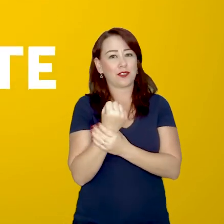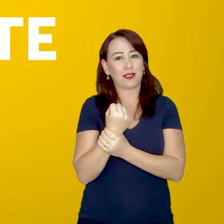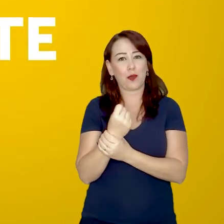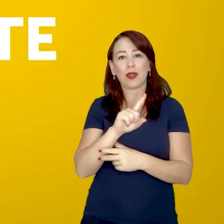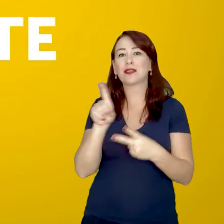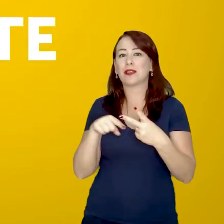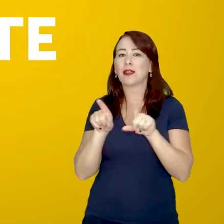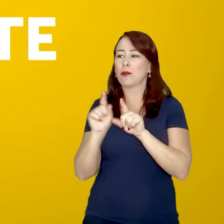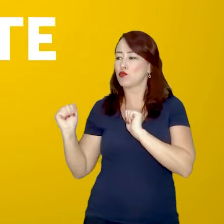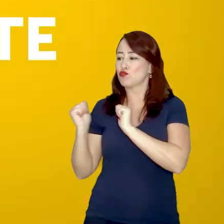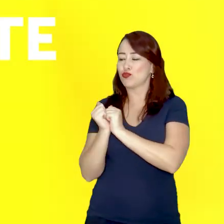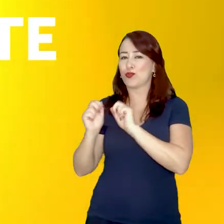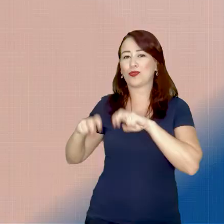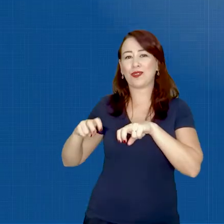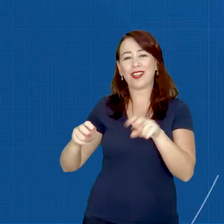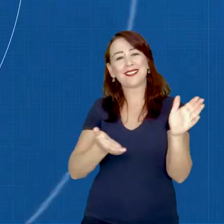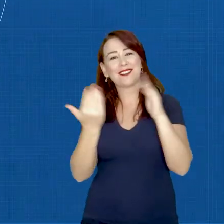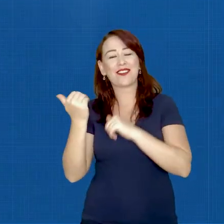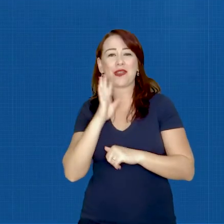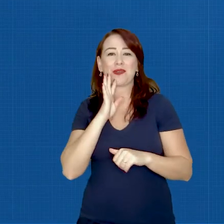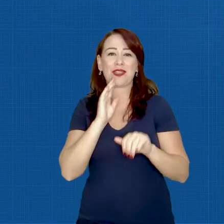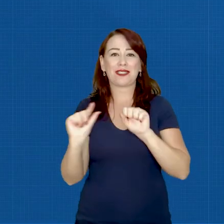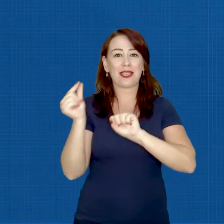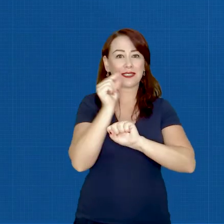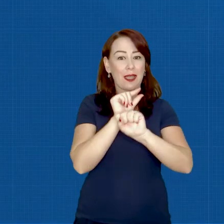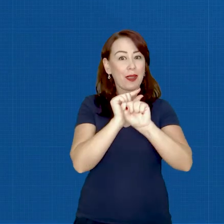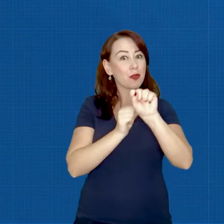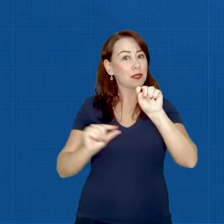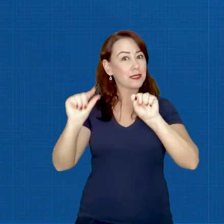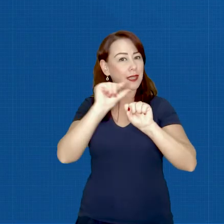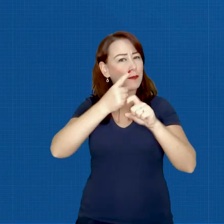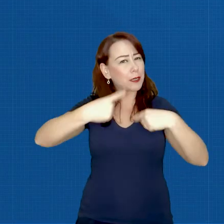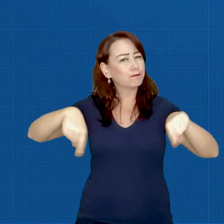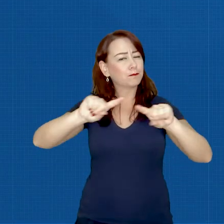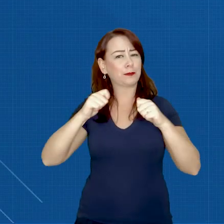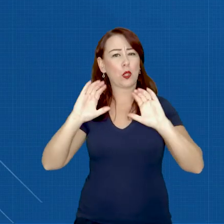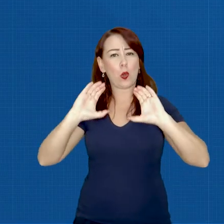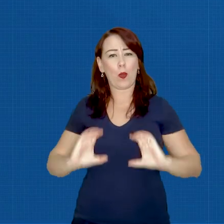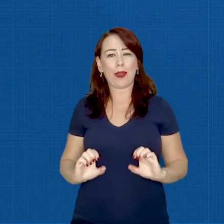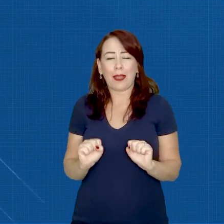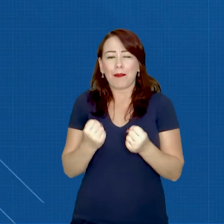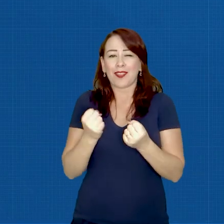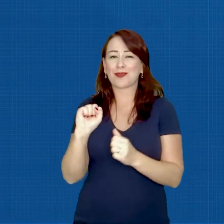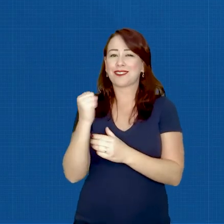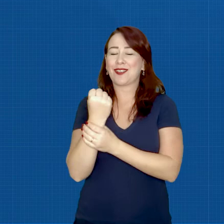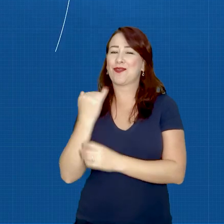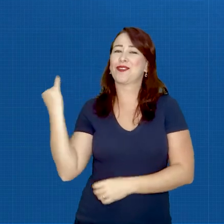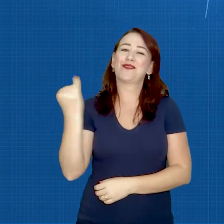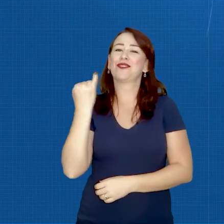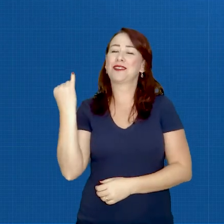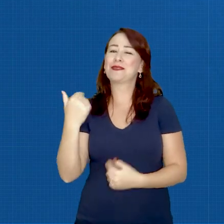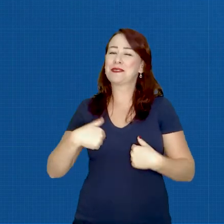siga as instruções do seu acompanhante. Para a Samarco, comportamento seguro é fundamental.